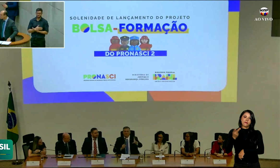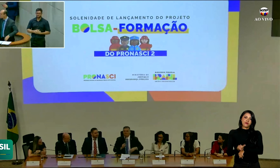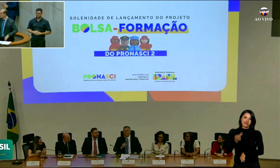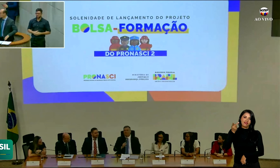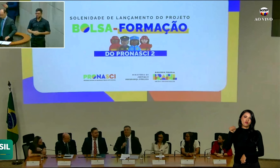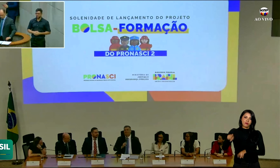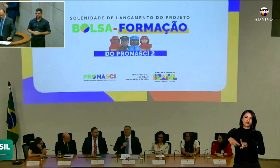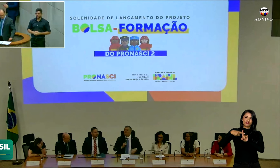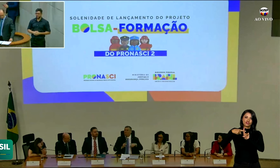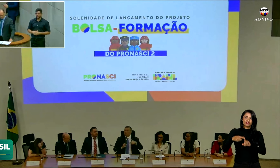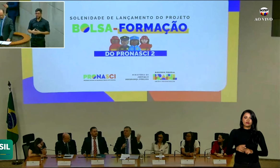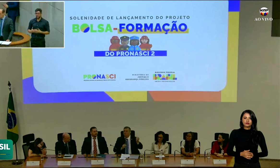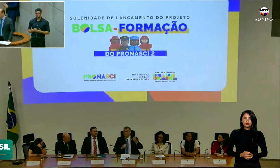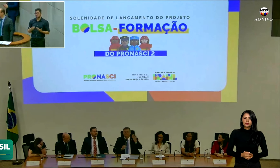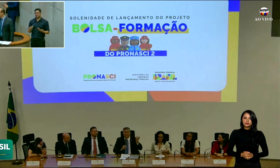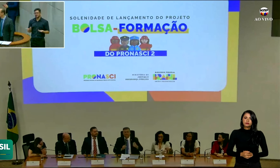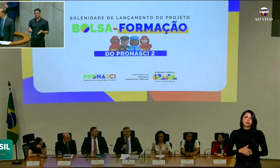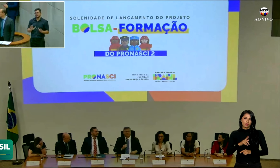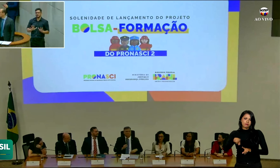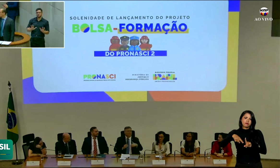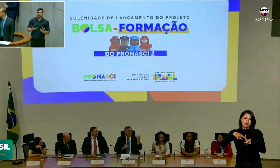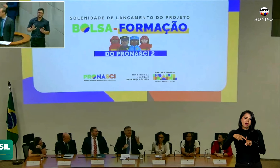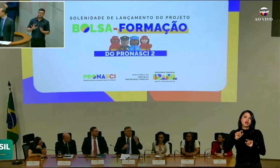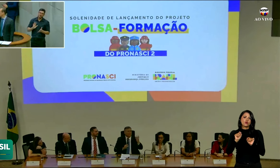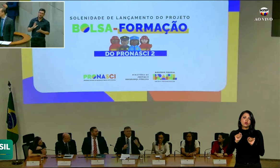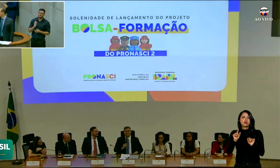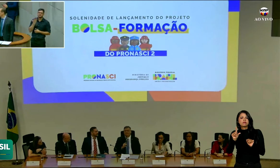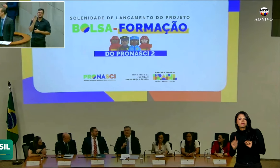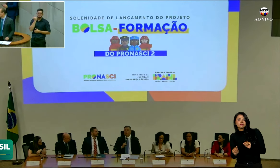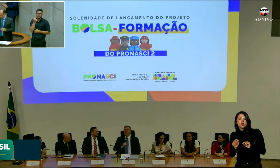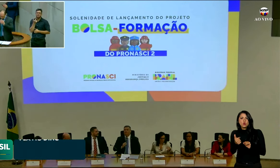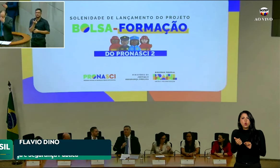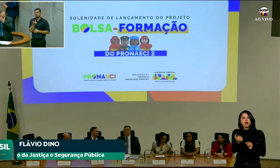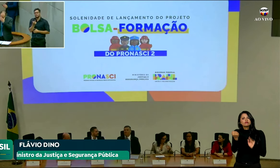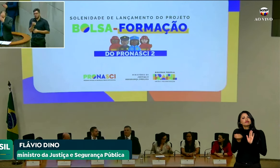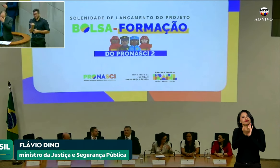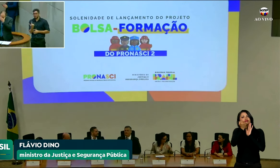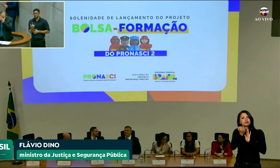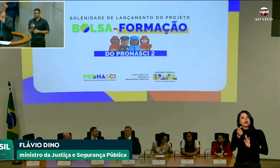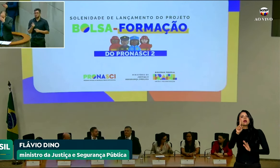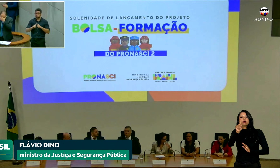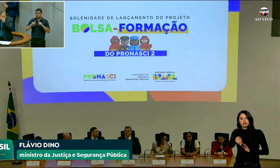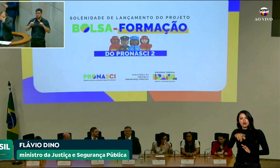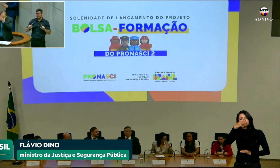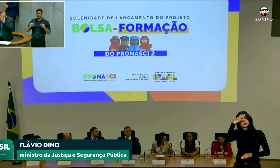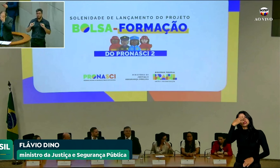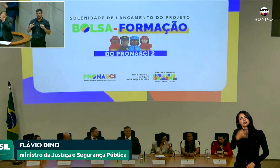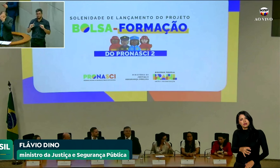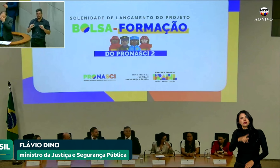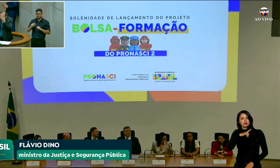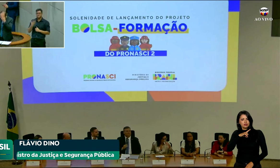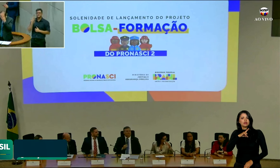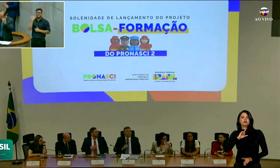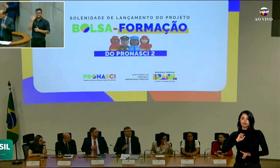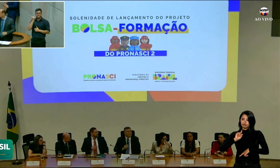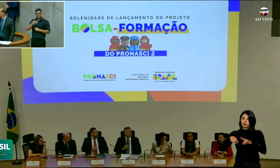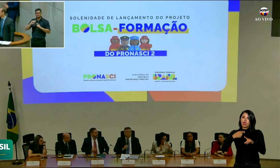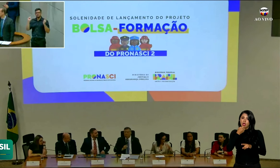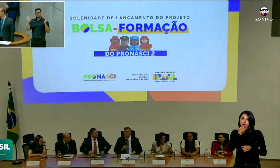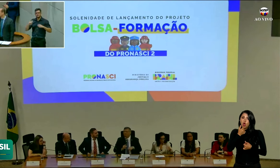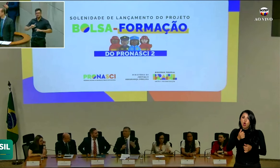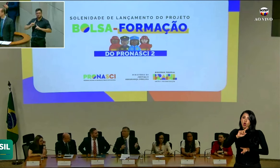positiva. Para um estímulo a mais, pequeno, quase que simbólico, mas tenho certeza que vai se transformar em